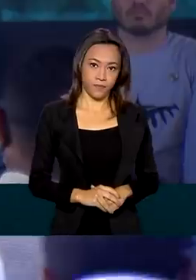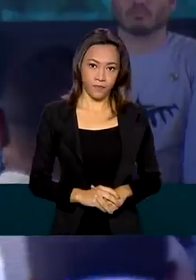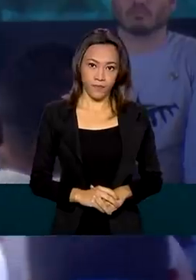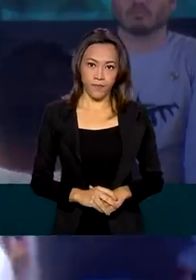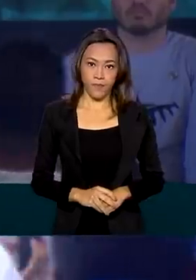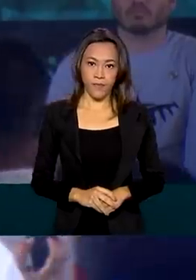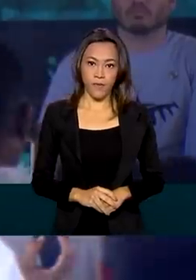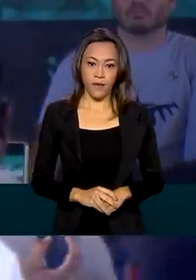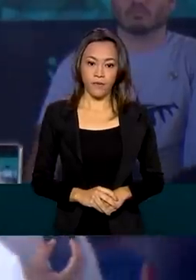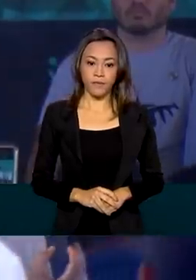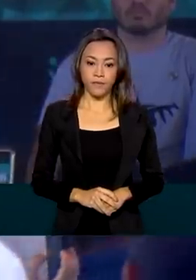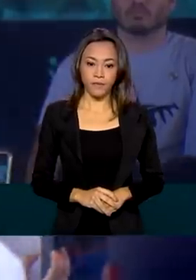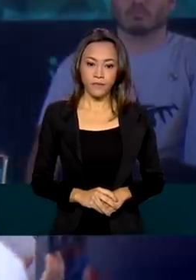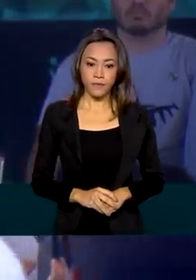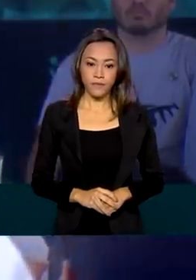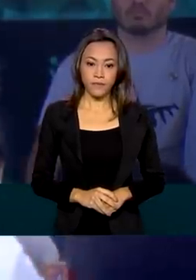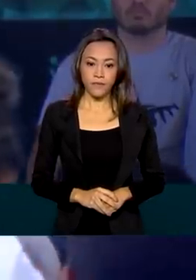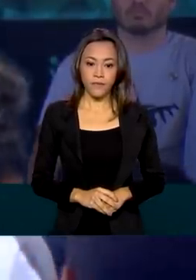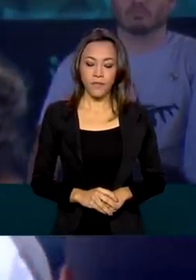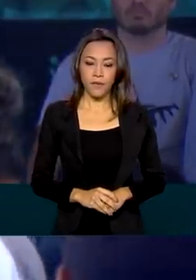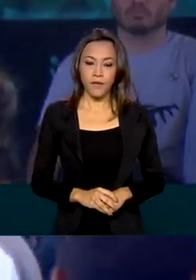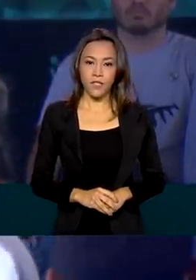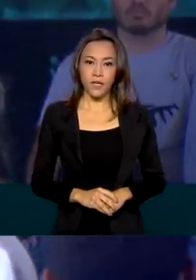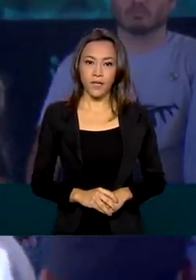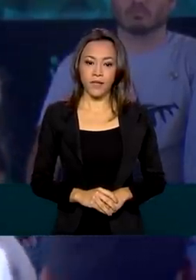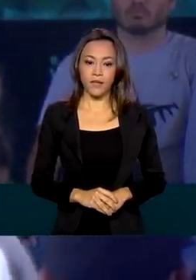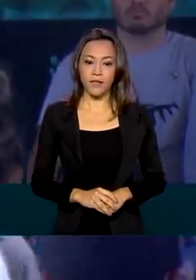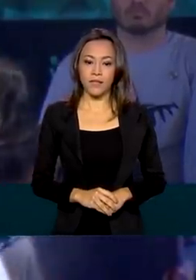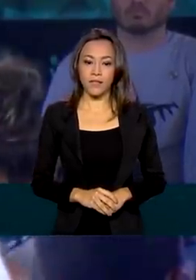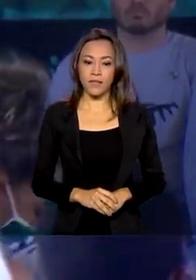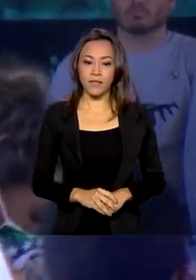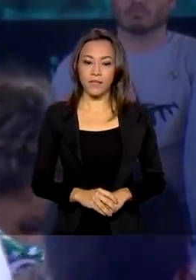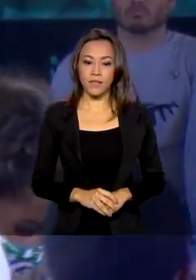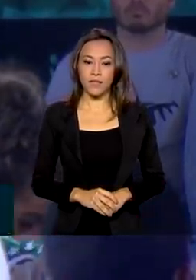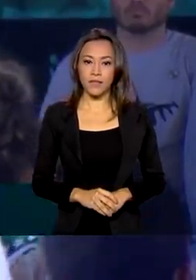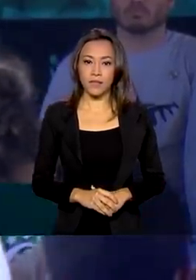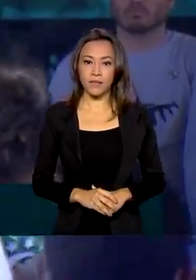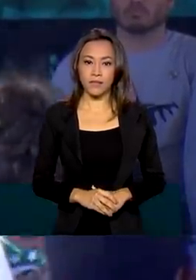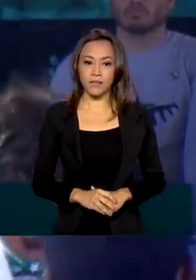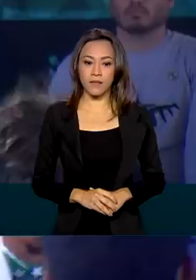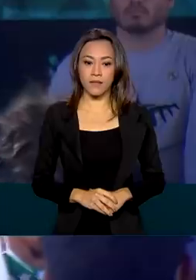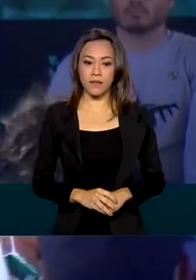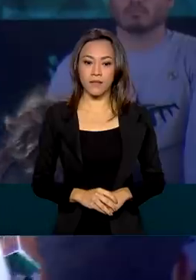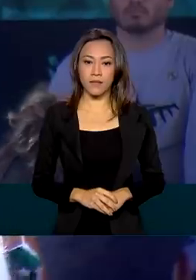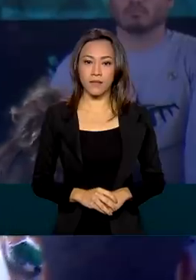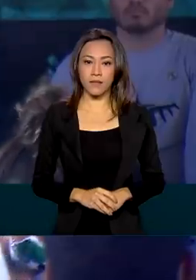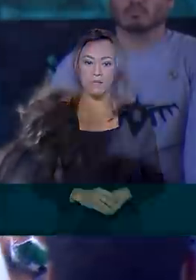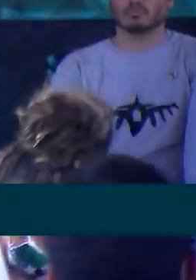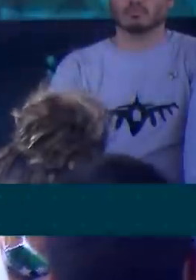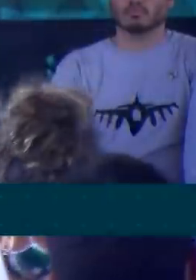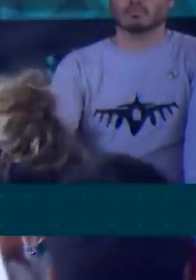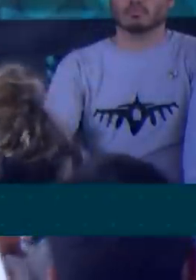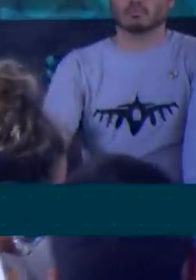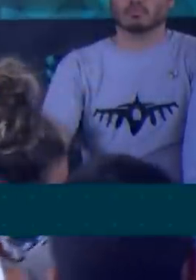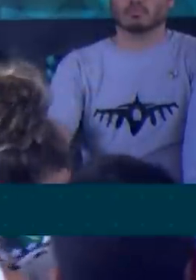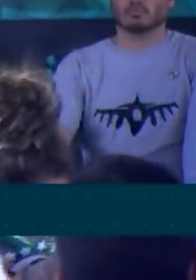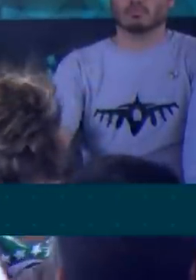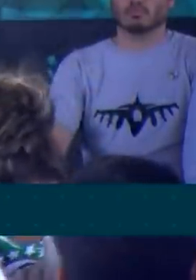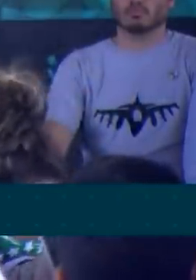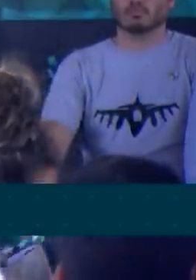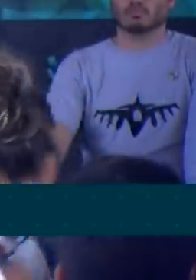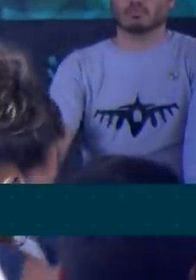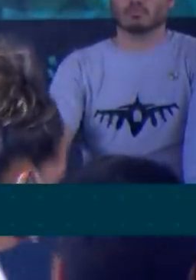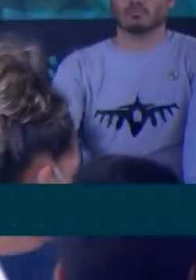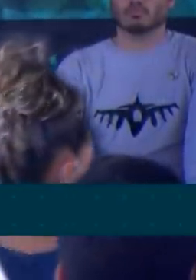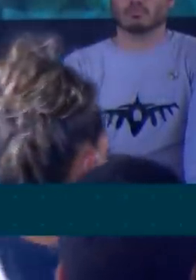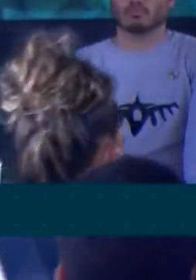do Maranhão, o produtor do Piauí, o produtor do Maranhão, aqueles que com o suor do rosto fazem a diferença, aqueles que têm calo na